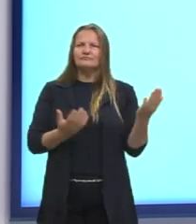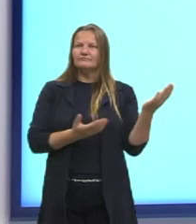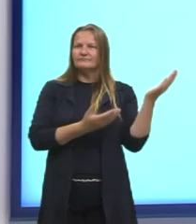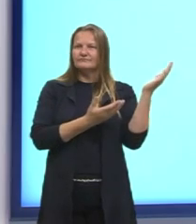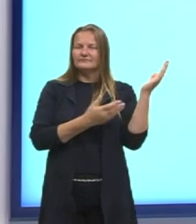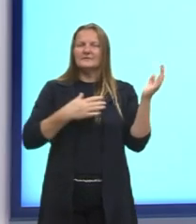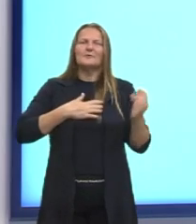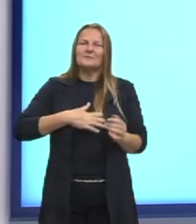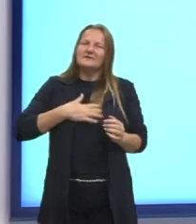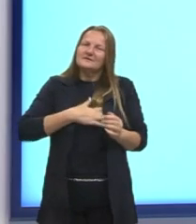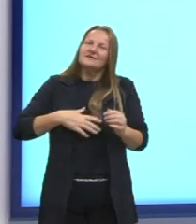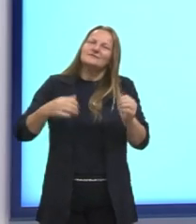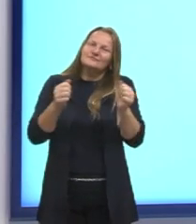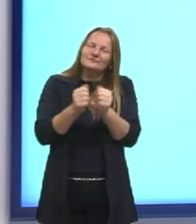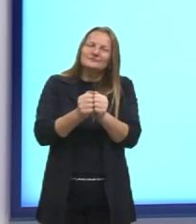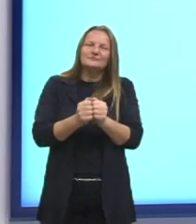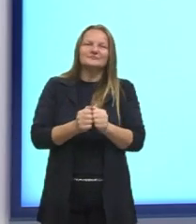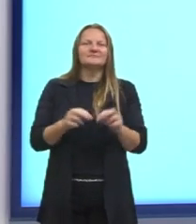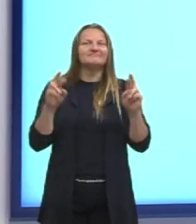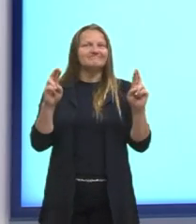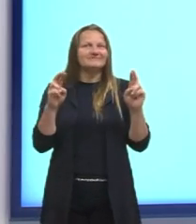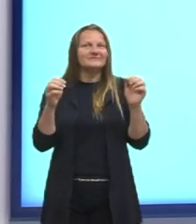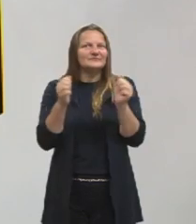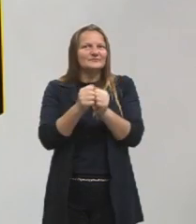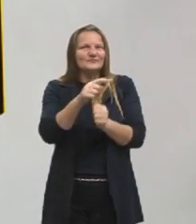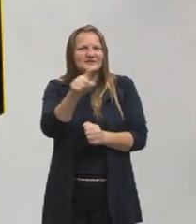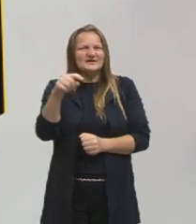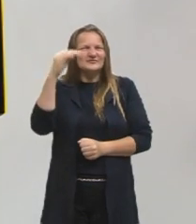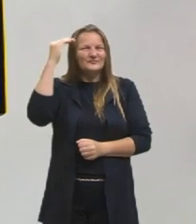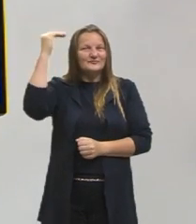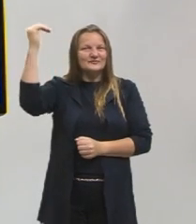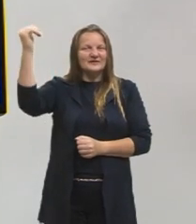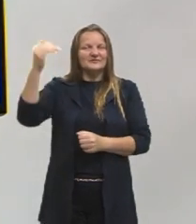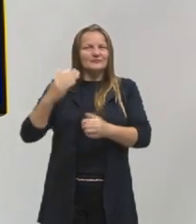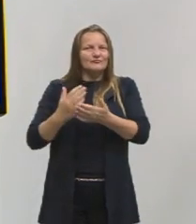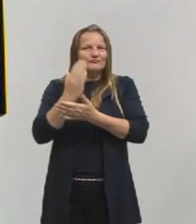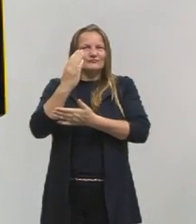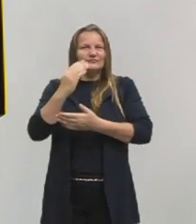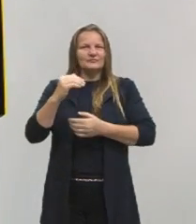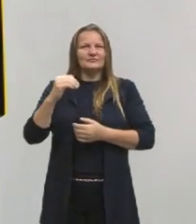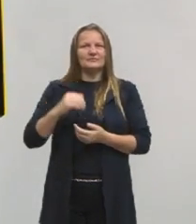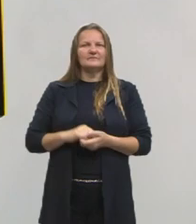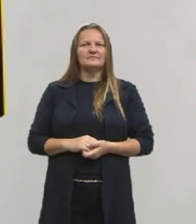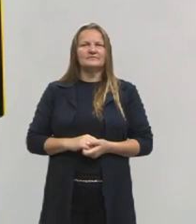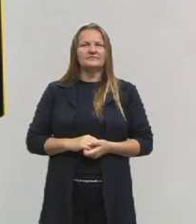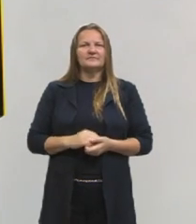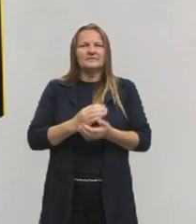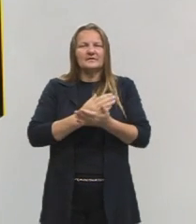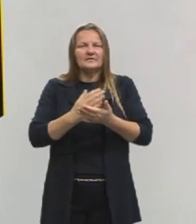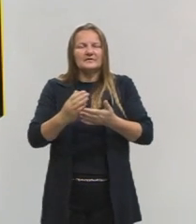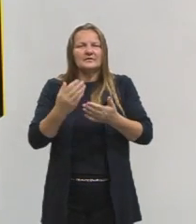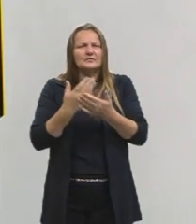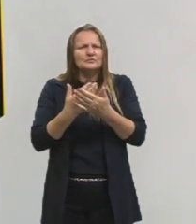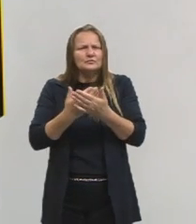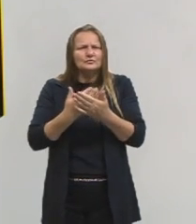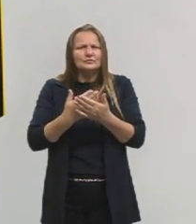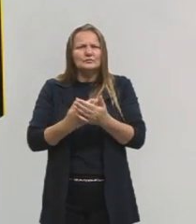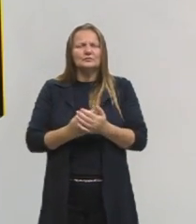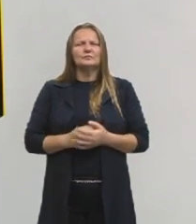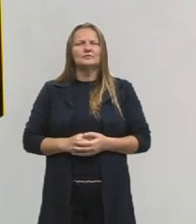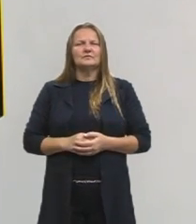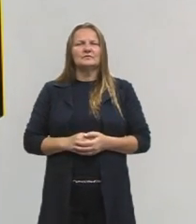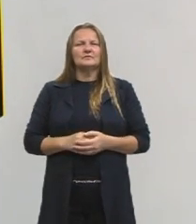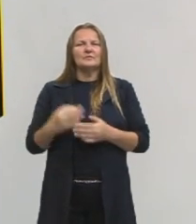prazer sempre. E eu espero realmente que vocês obtenham sucesso e consigam os êxitos a partir dos estudos que vocês fizeram ao longo